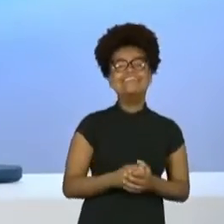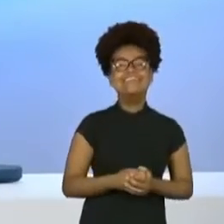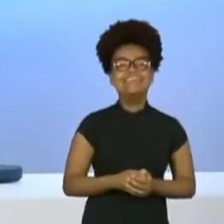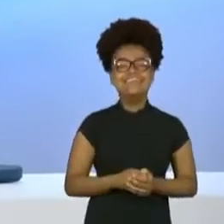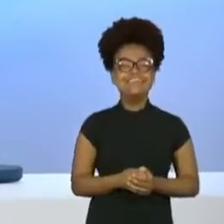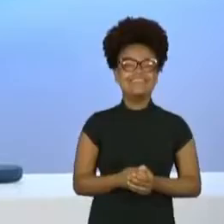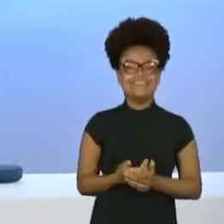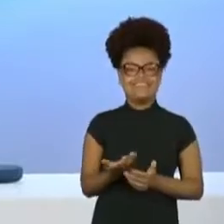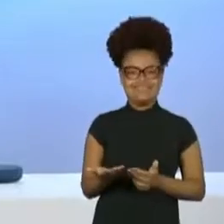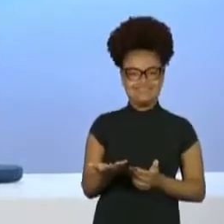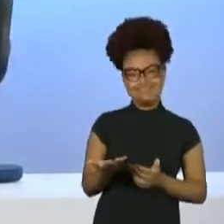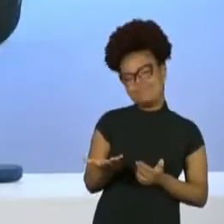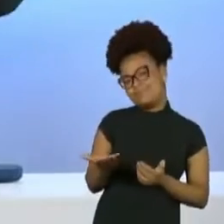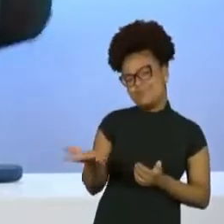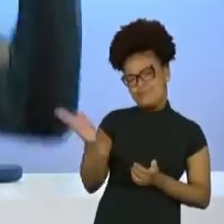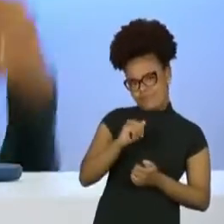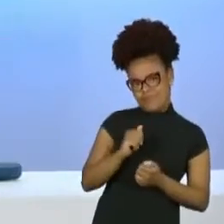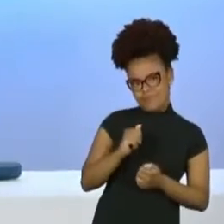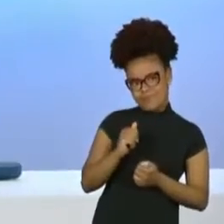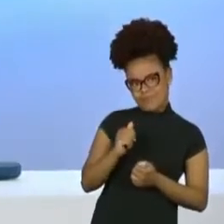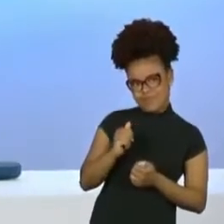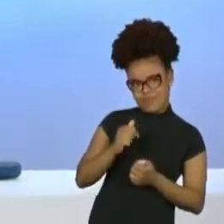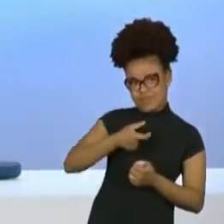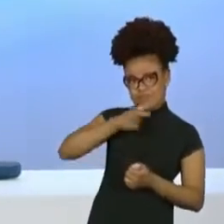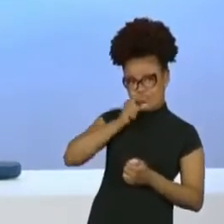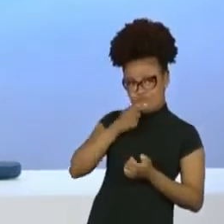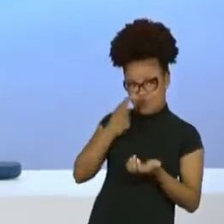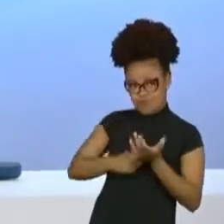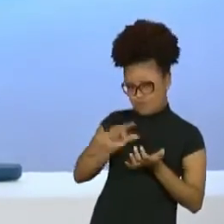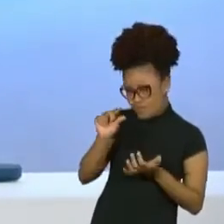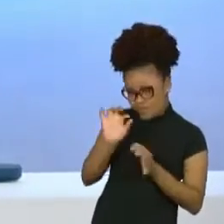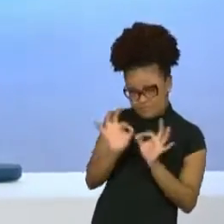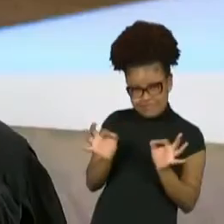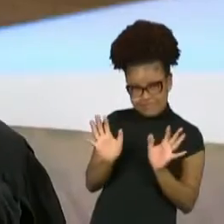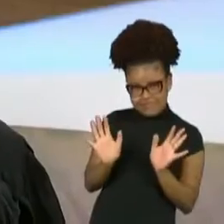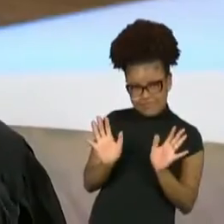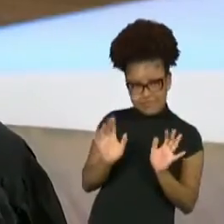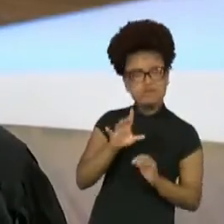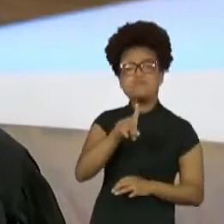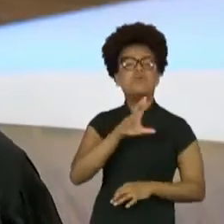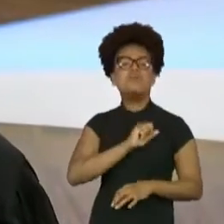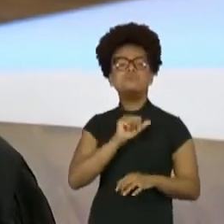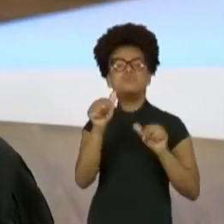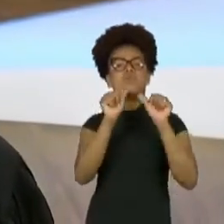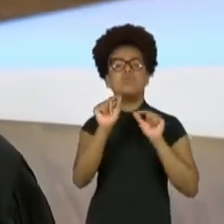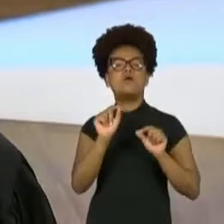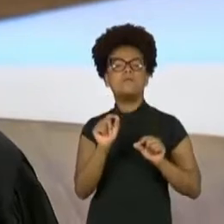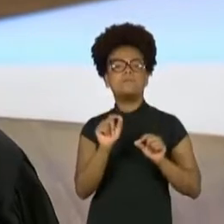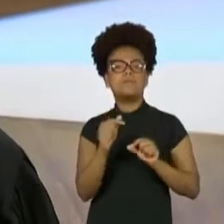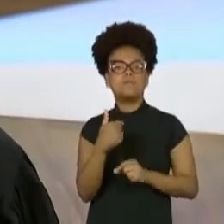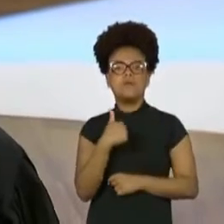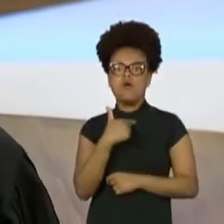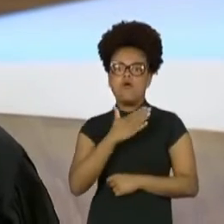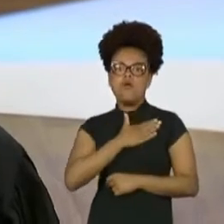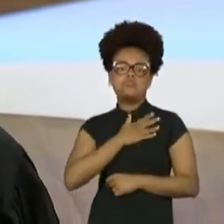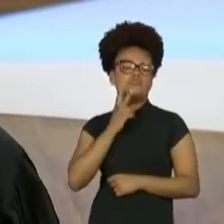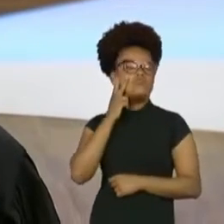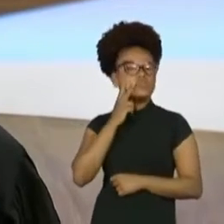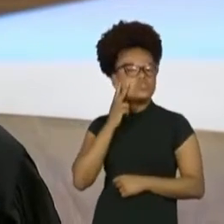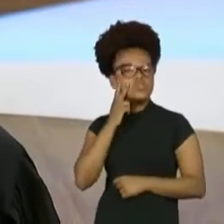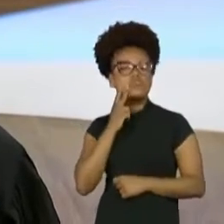Vamos tomar um negocinho? O que você gosta de beber, Zezé? Eu adoro vinho. Acho que vinho, champanhe.